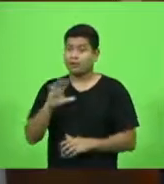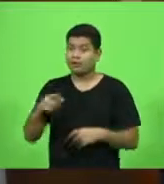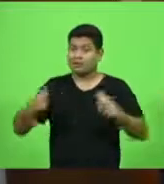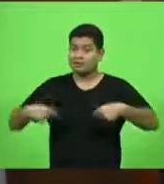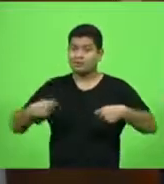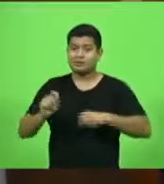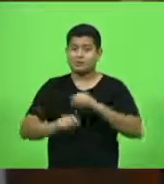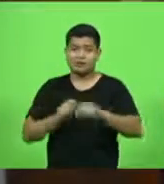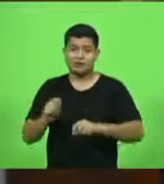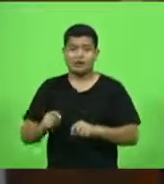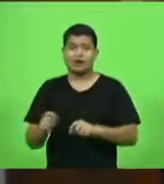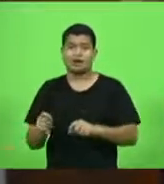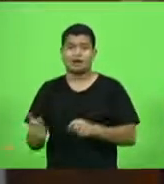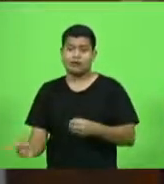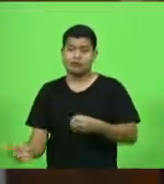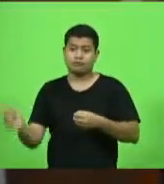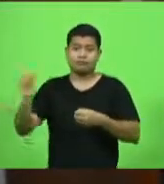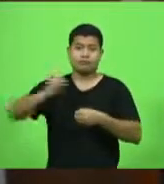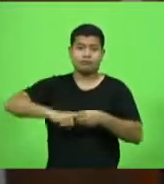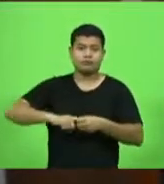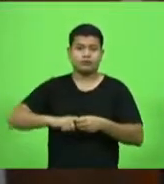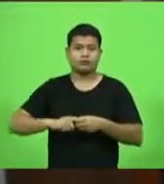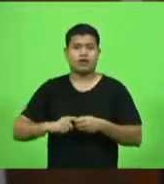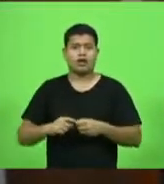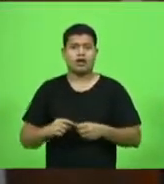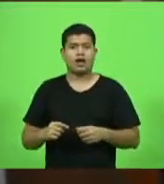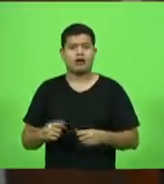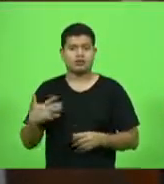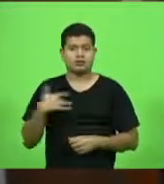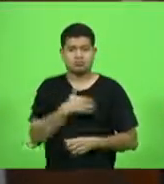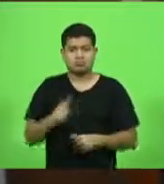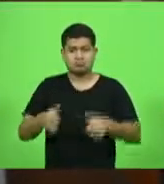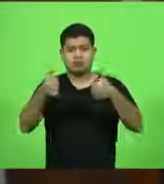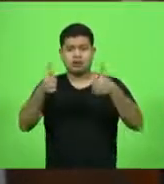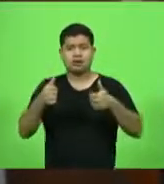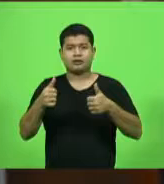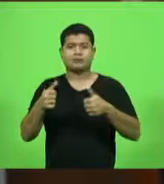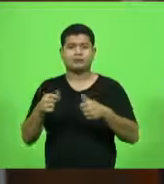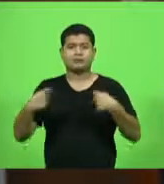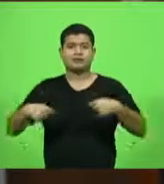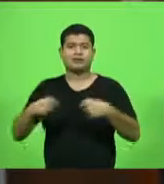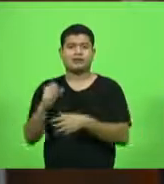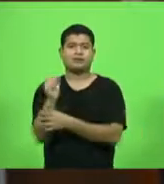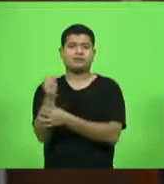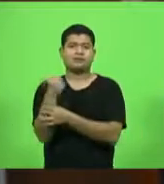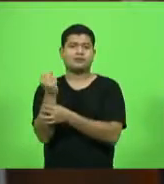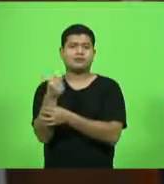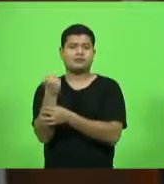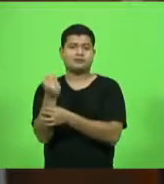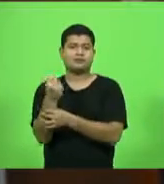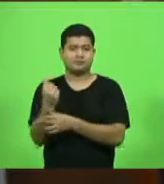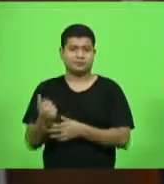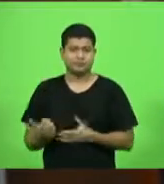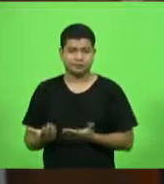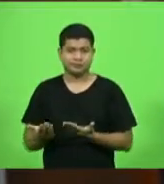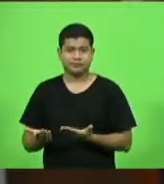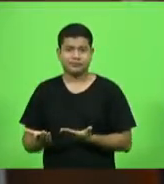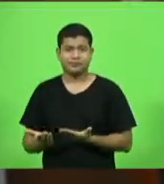reintegração do corpo inteiro, a fisioterapia como uma forma de